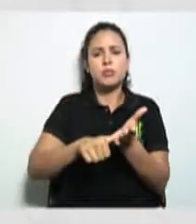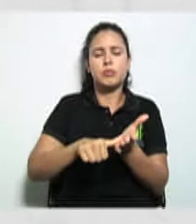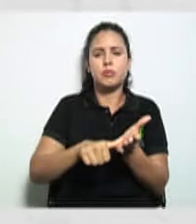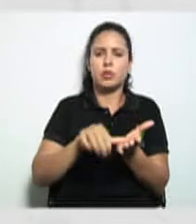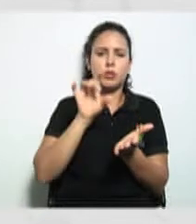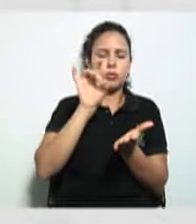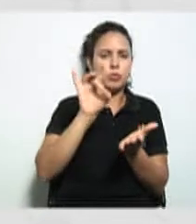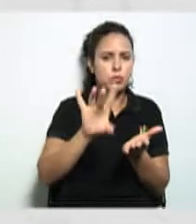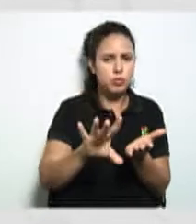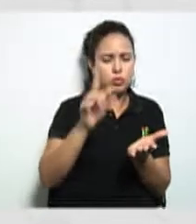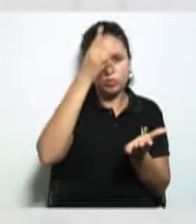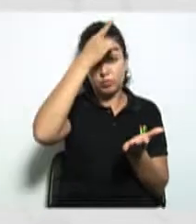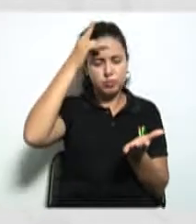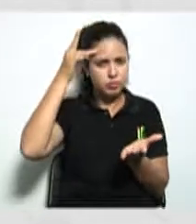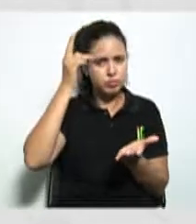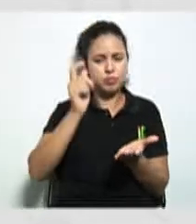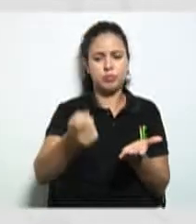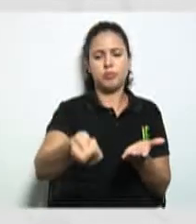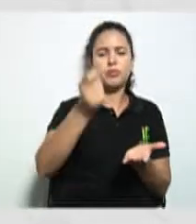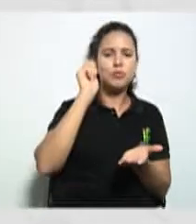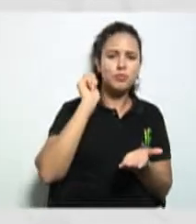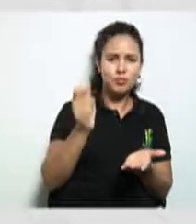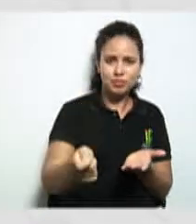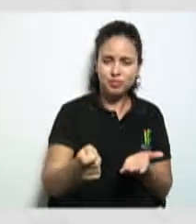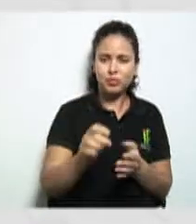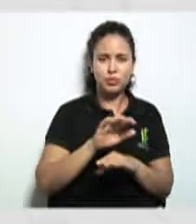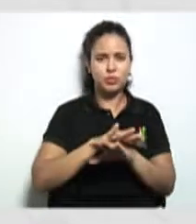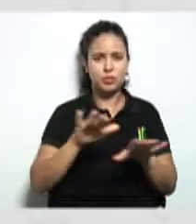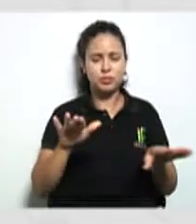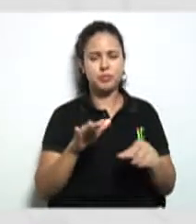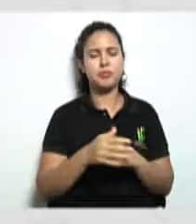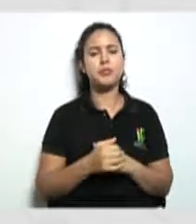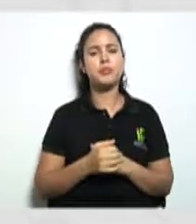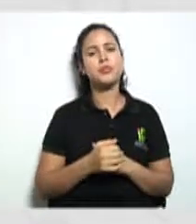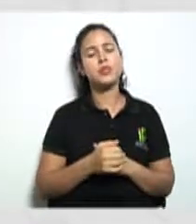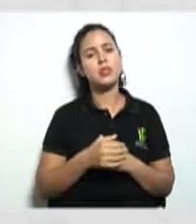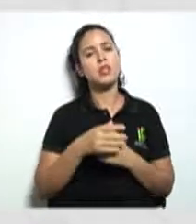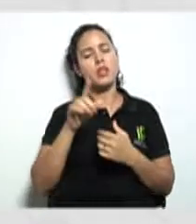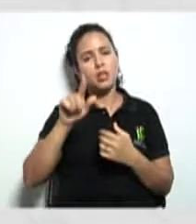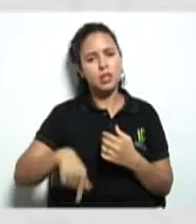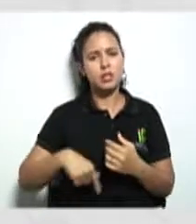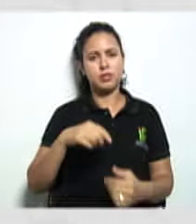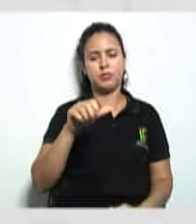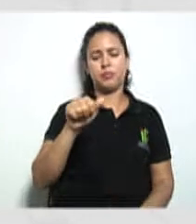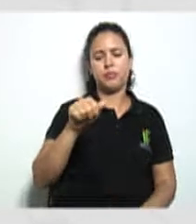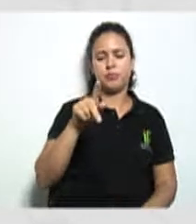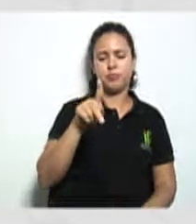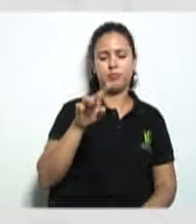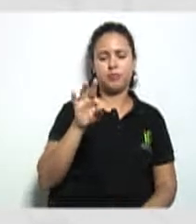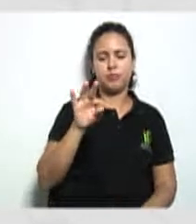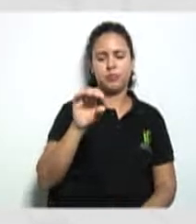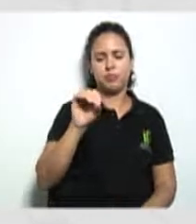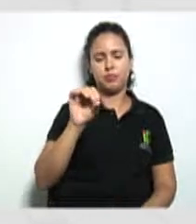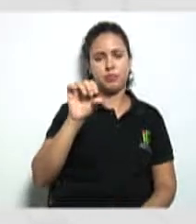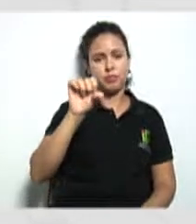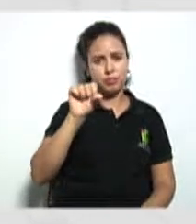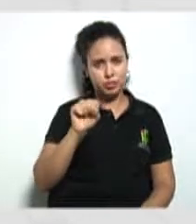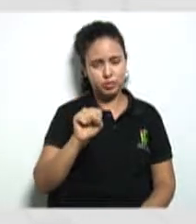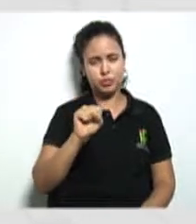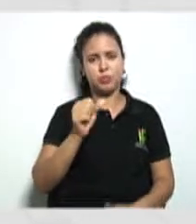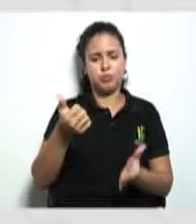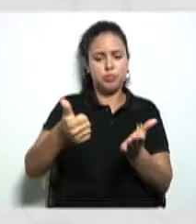Somente quem for pescador. Não é isso? Então, esses é que estão aptos a fazer parte dessa